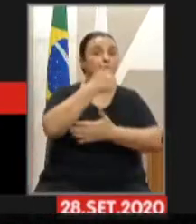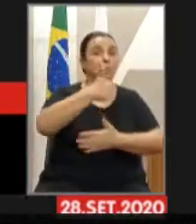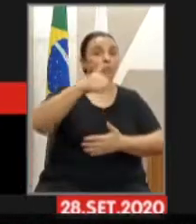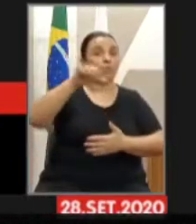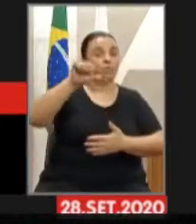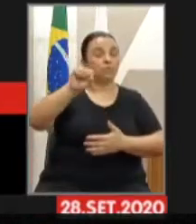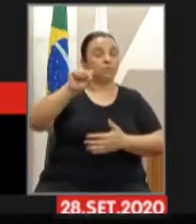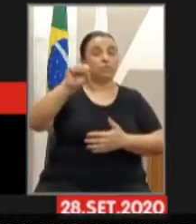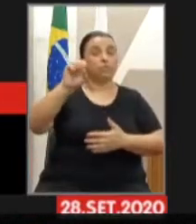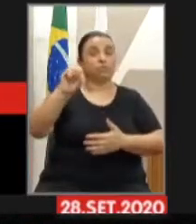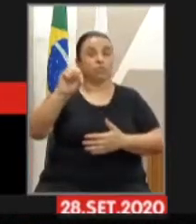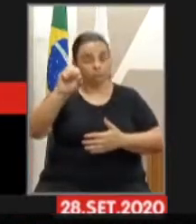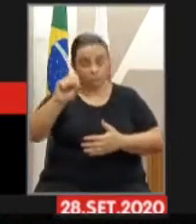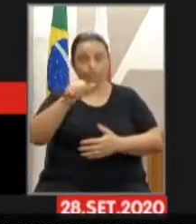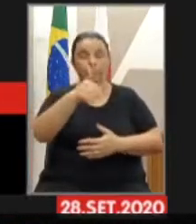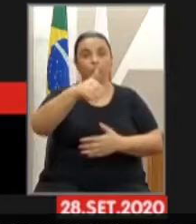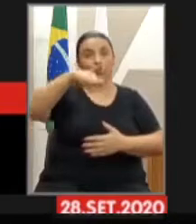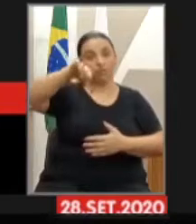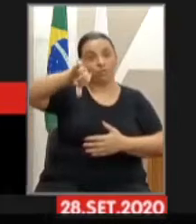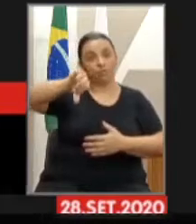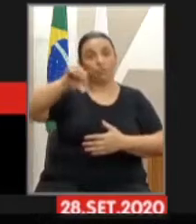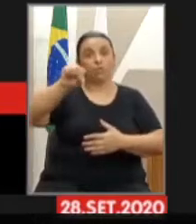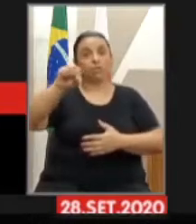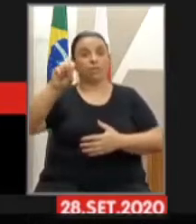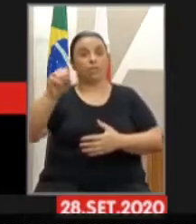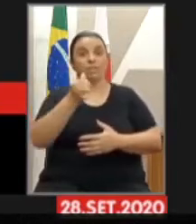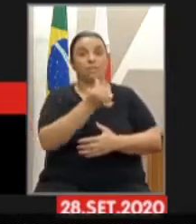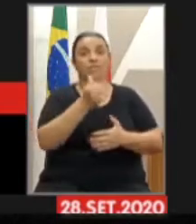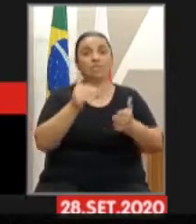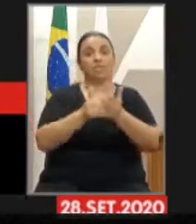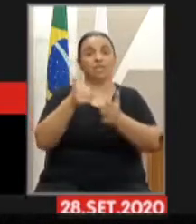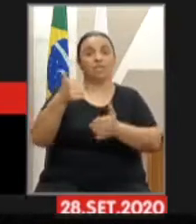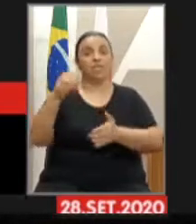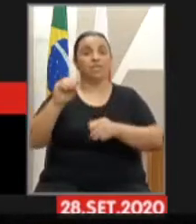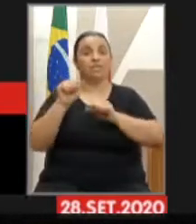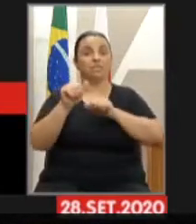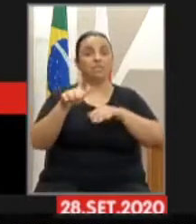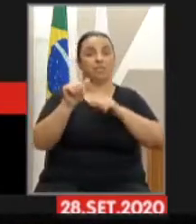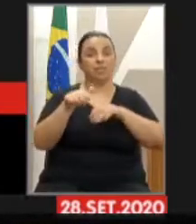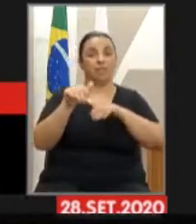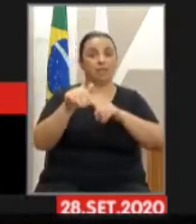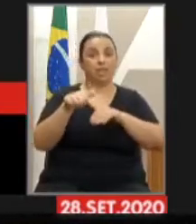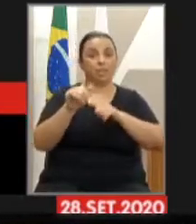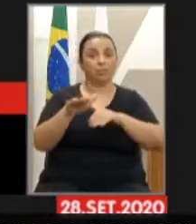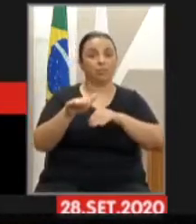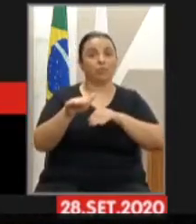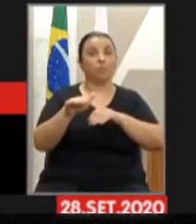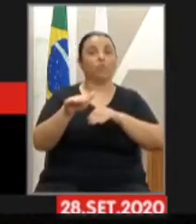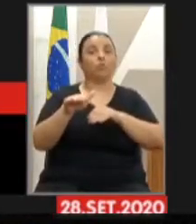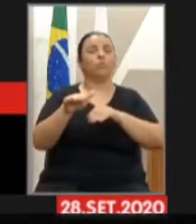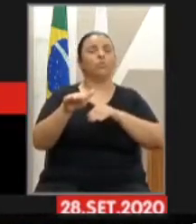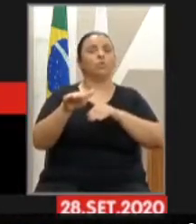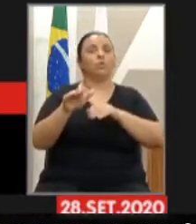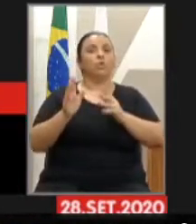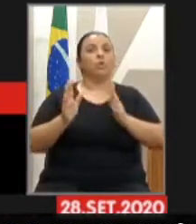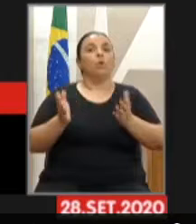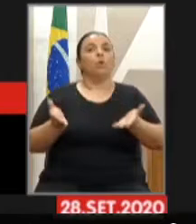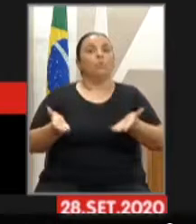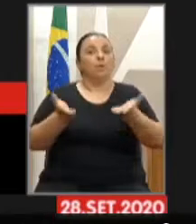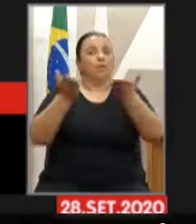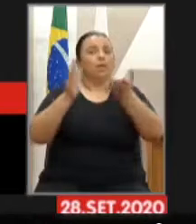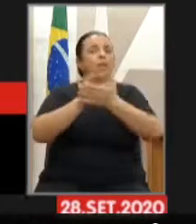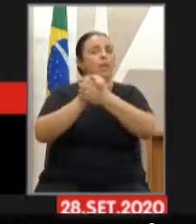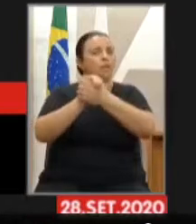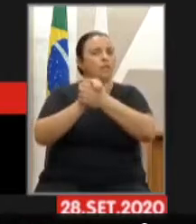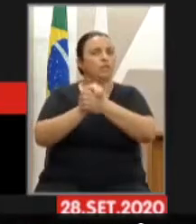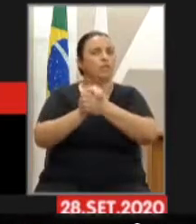de setembro. Dia Internacional das Línguas e Sinais, 23 de setembro. Dia Nacional do Surdo, também no dia do dia 26